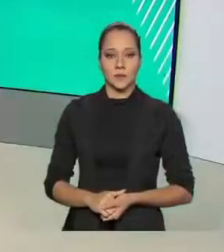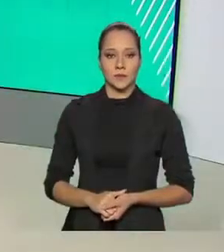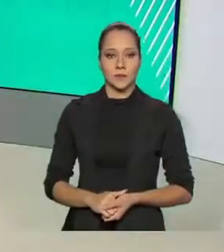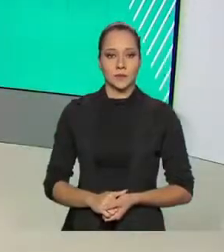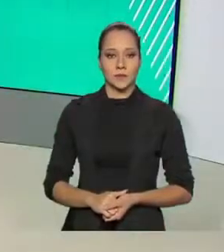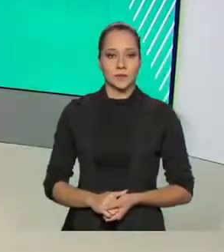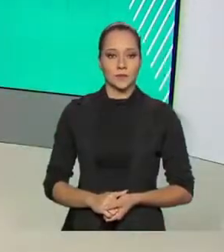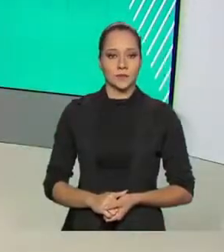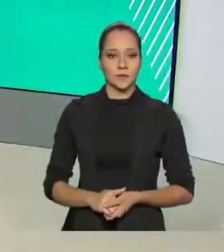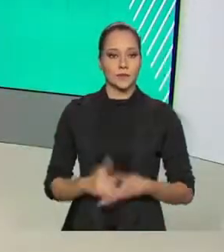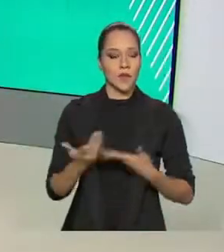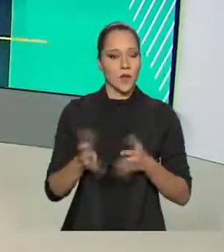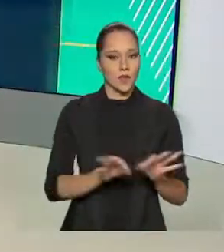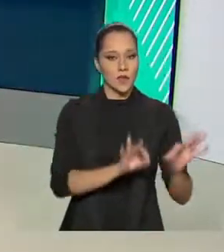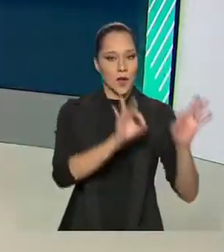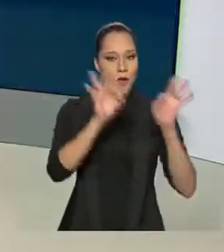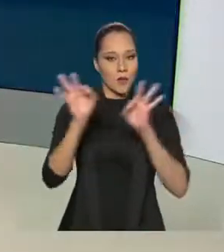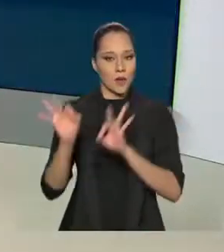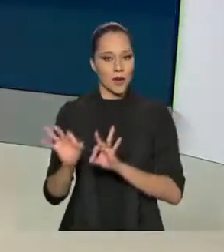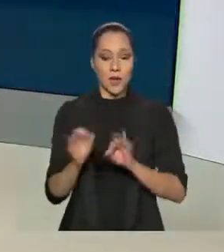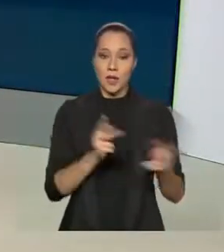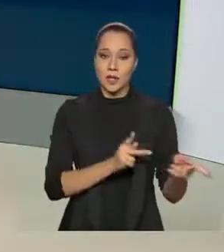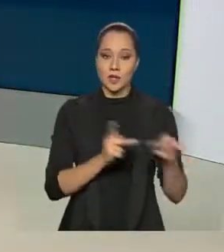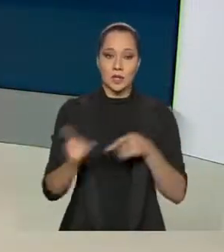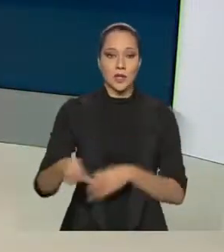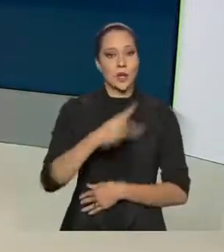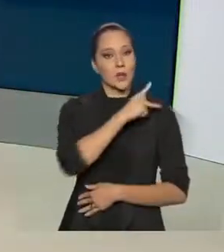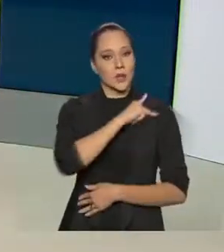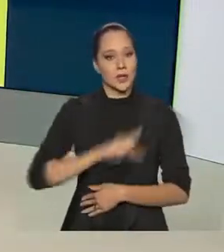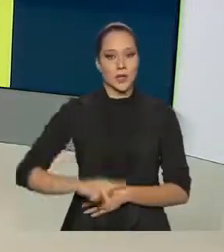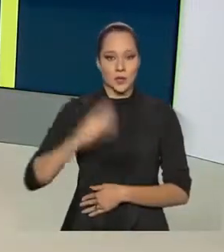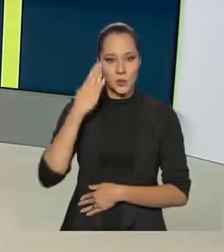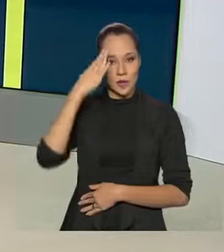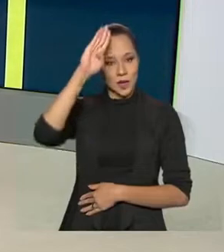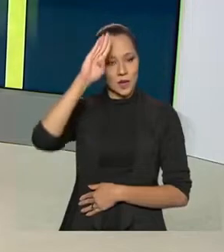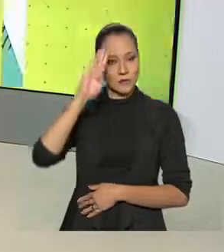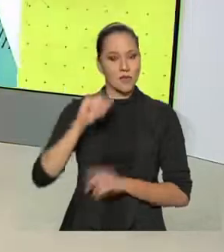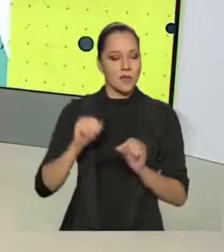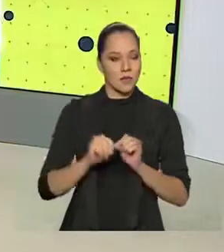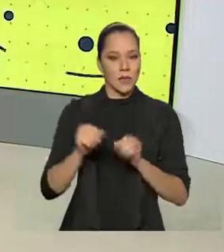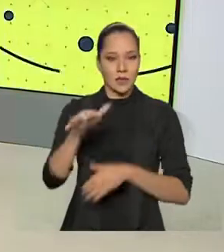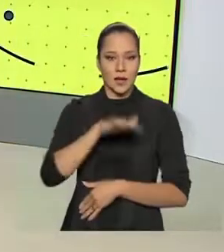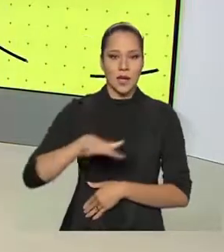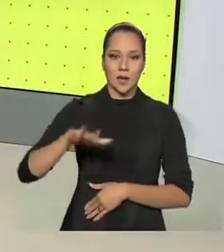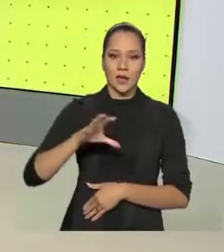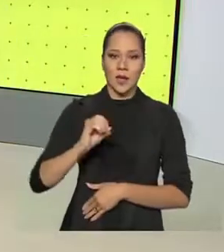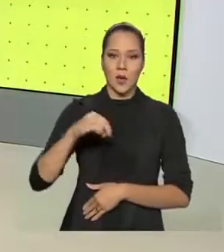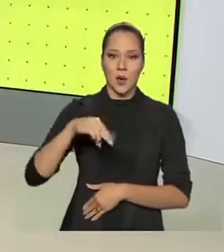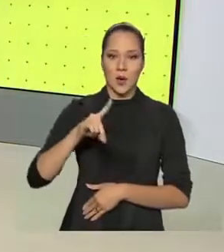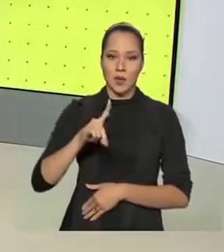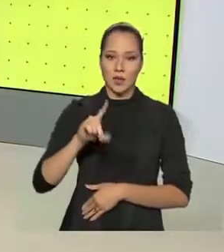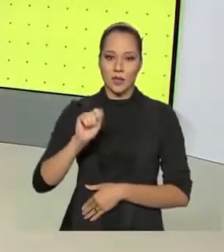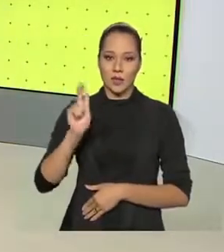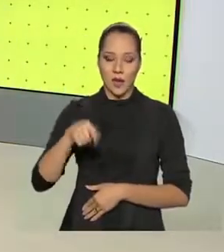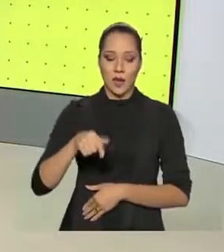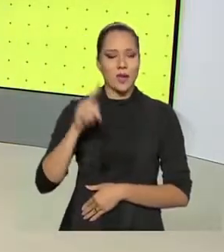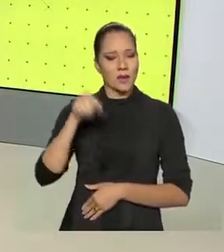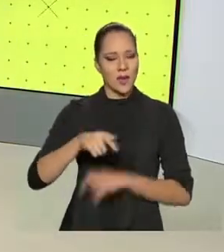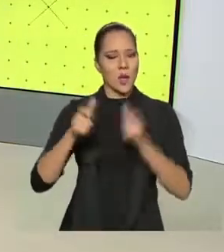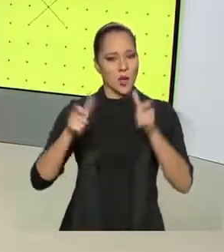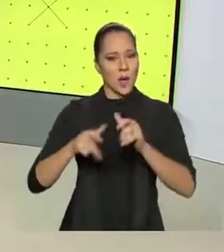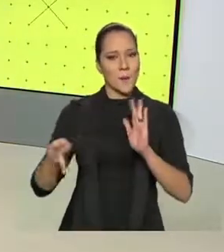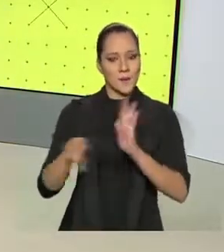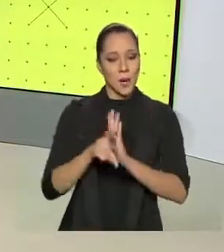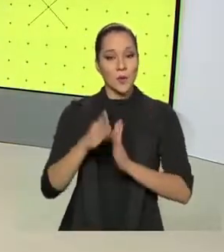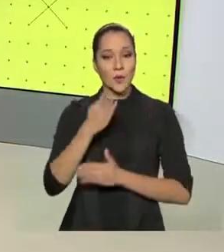Você acompanha com a gente esta visita que o presidente Jair Bolsonaro faz à Arena Condá, que é a casa do time